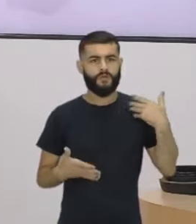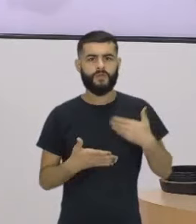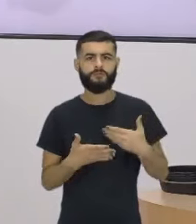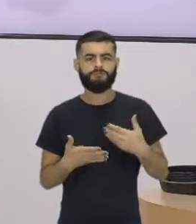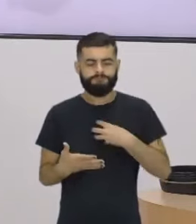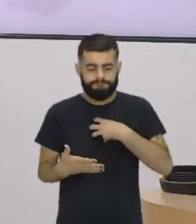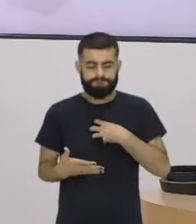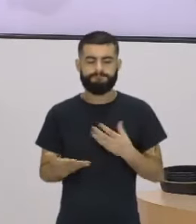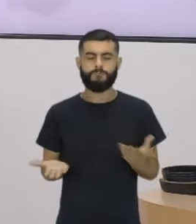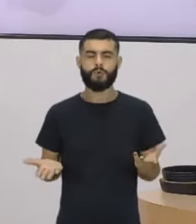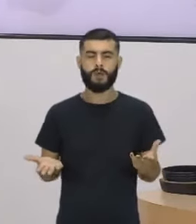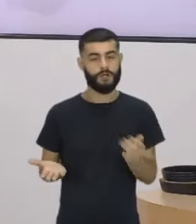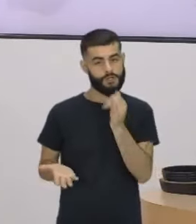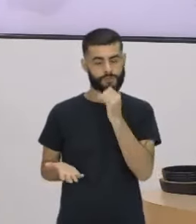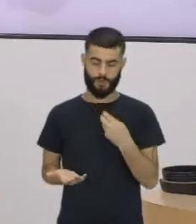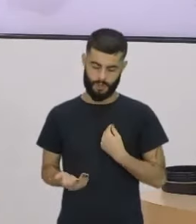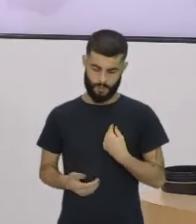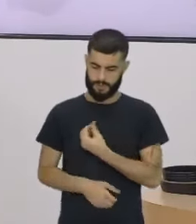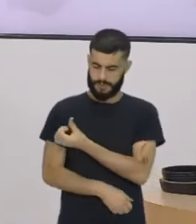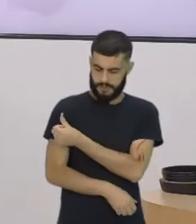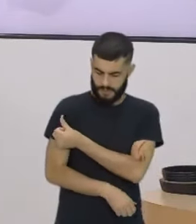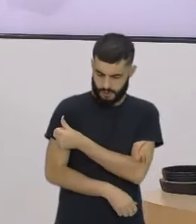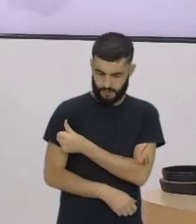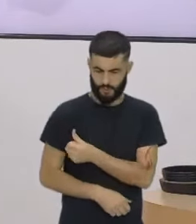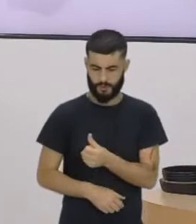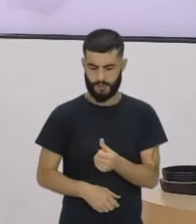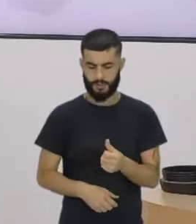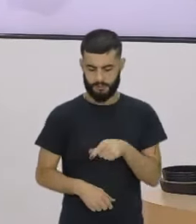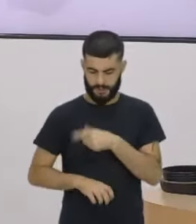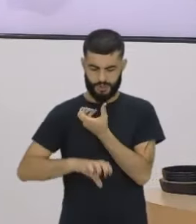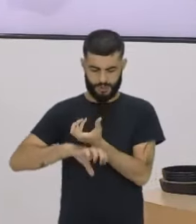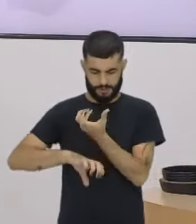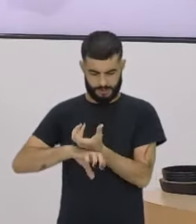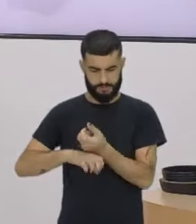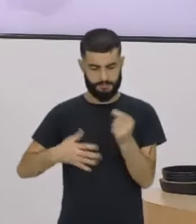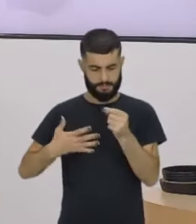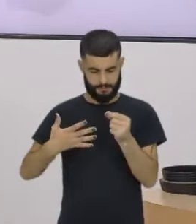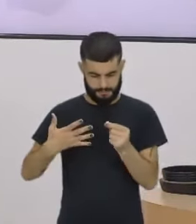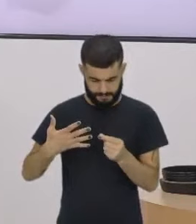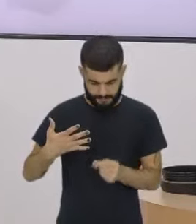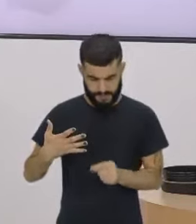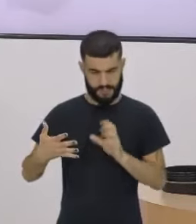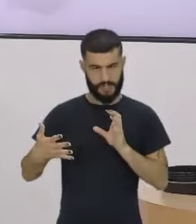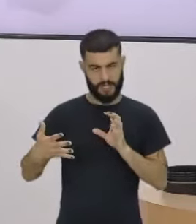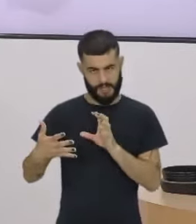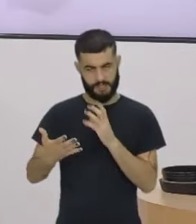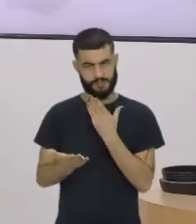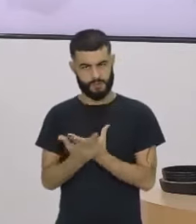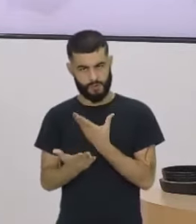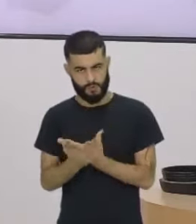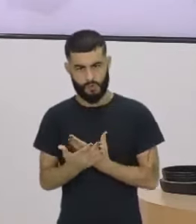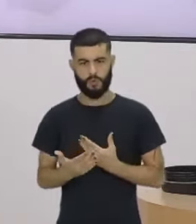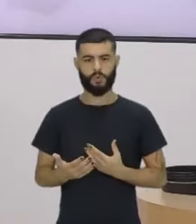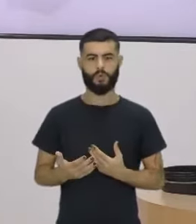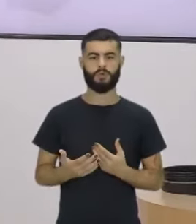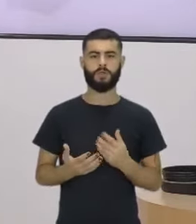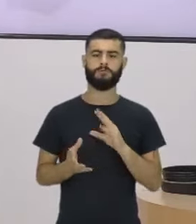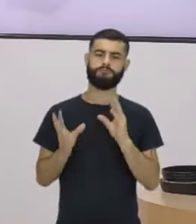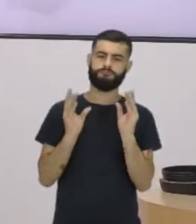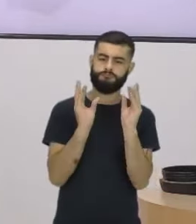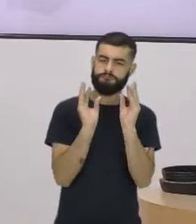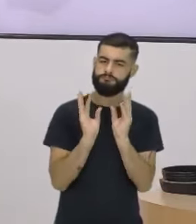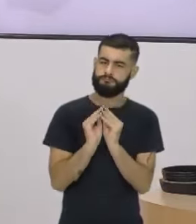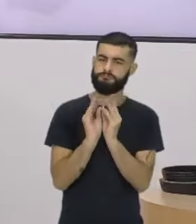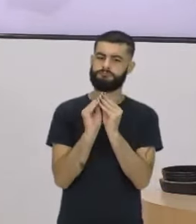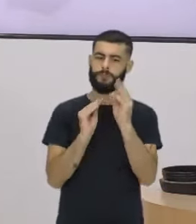sexto ano, essas são as matérias que eu tenho, quais são as disciplinas, né? Que os componentes que eu estou me relacionando um pouco